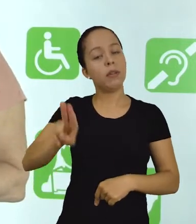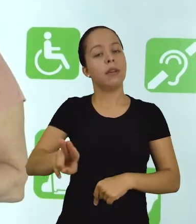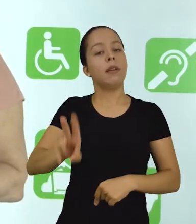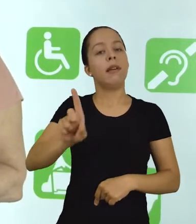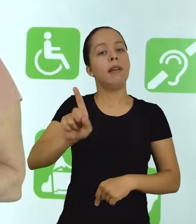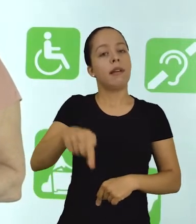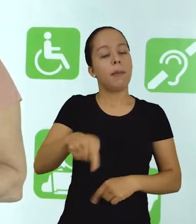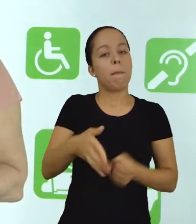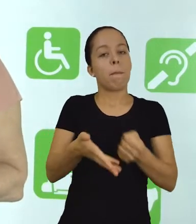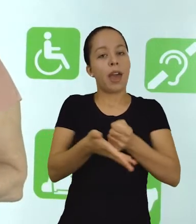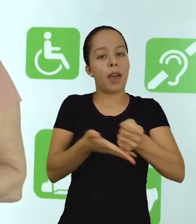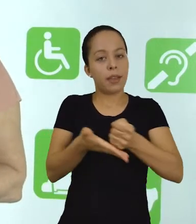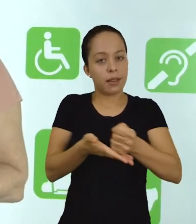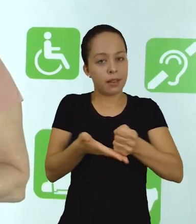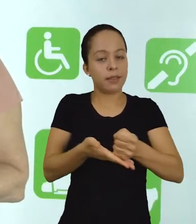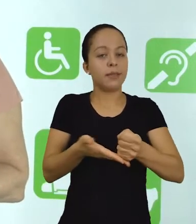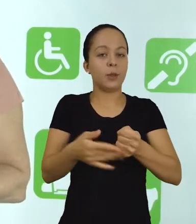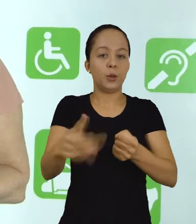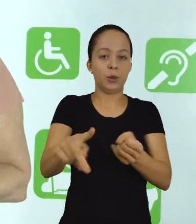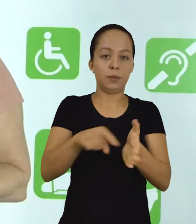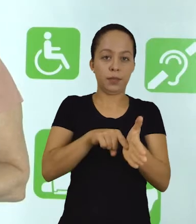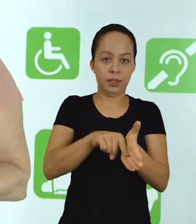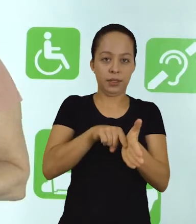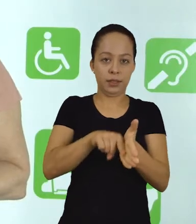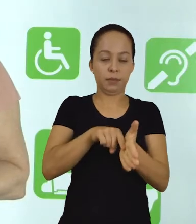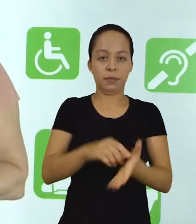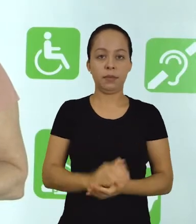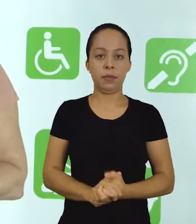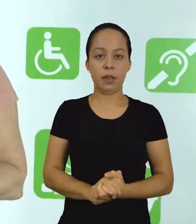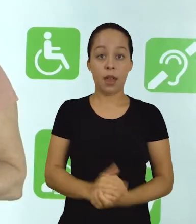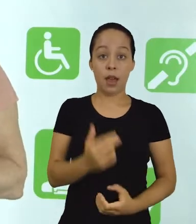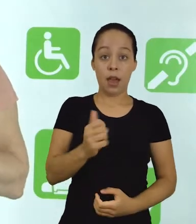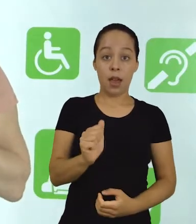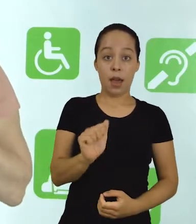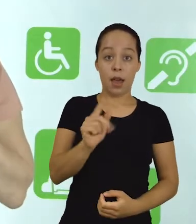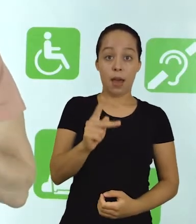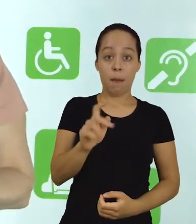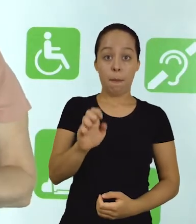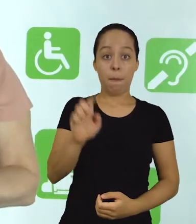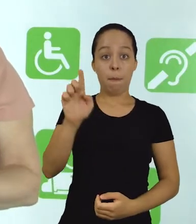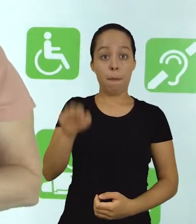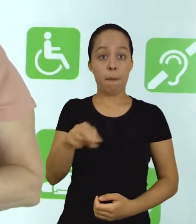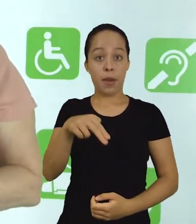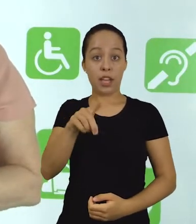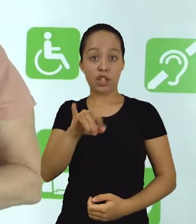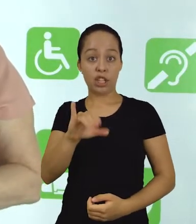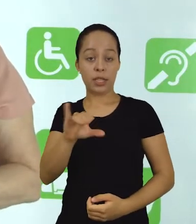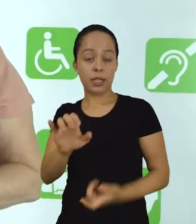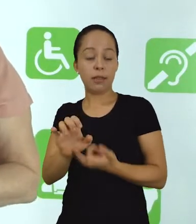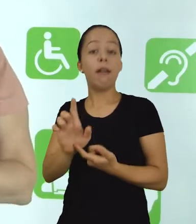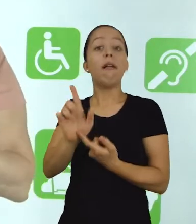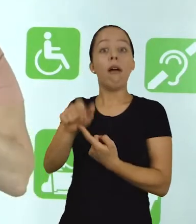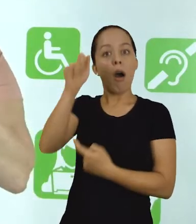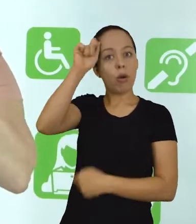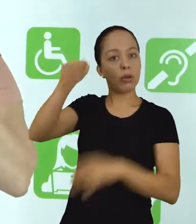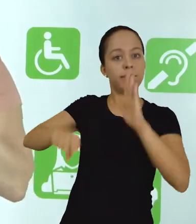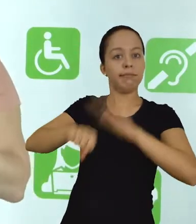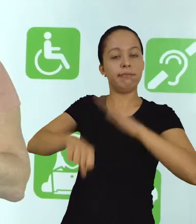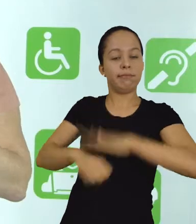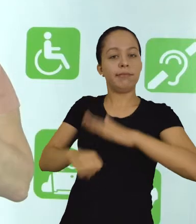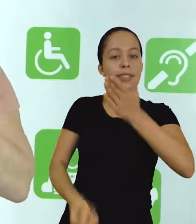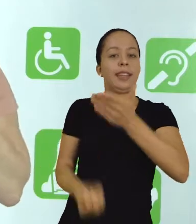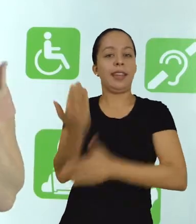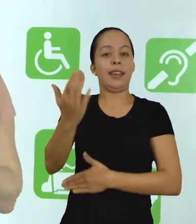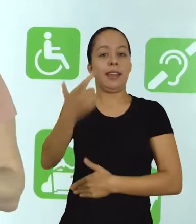utilizou como base, como fonte de sua pesquisa. Já os apêndices são os documentos criados pelo